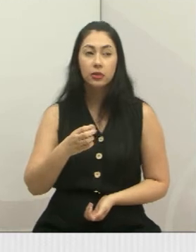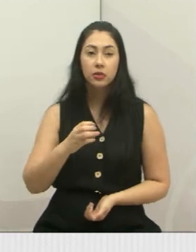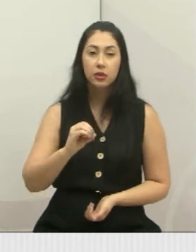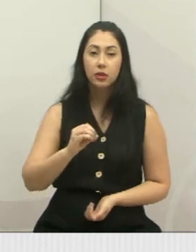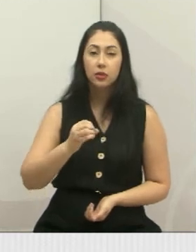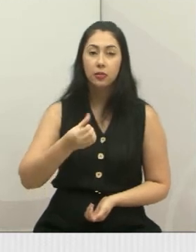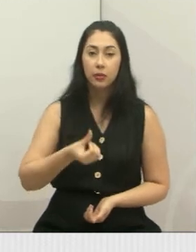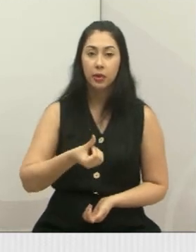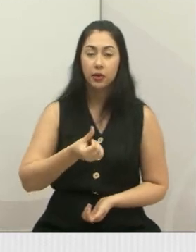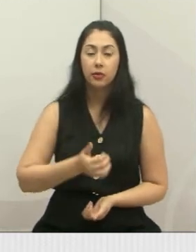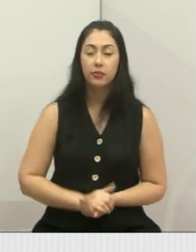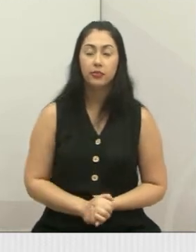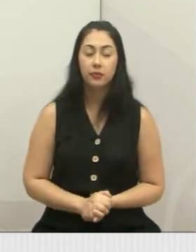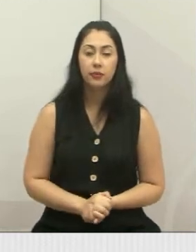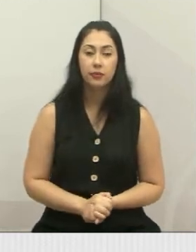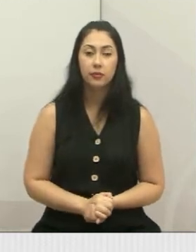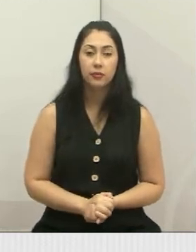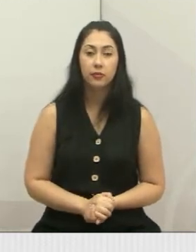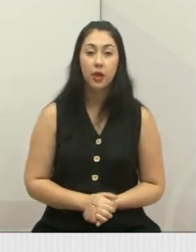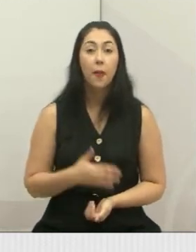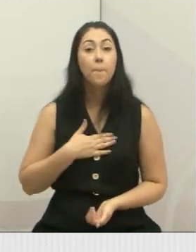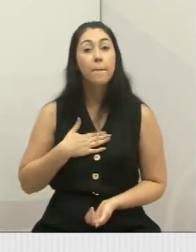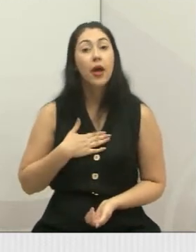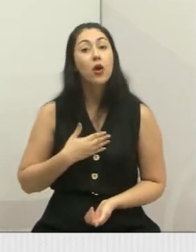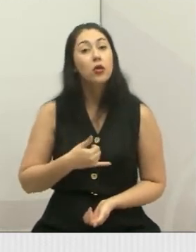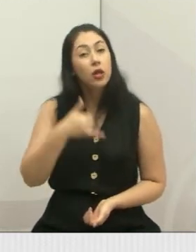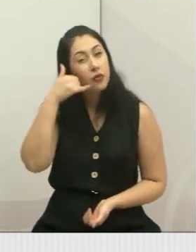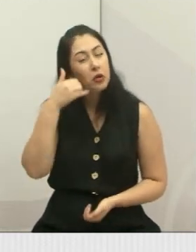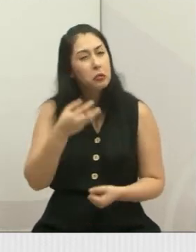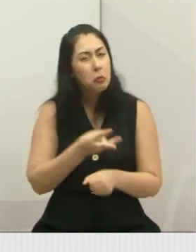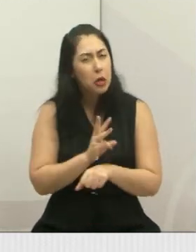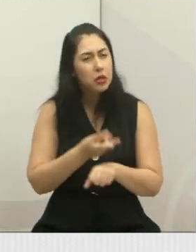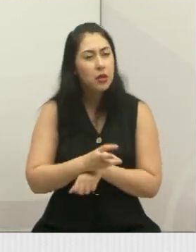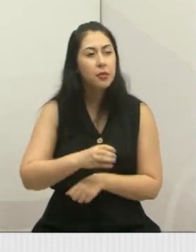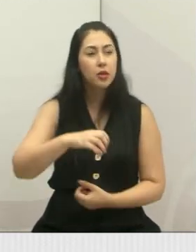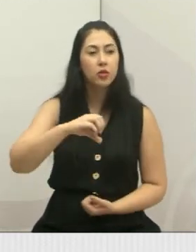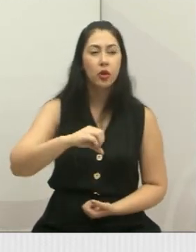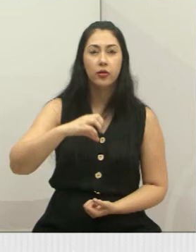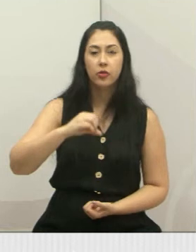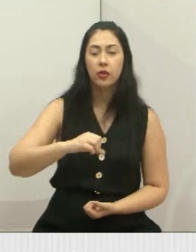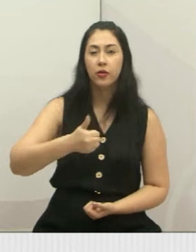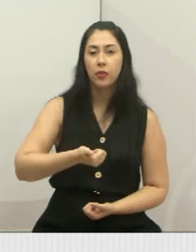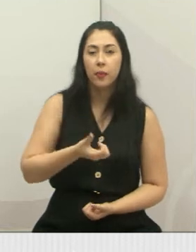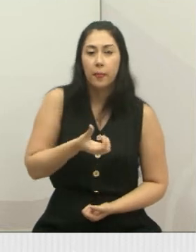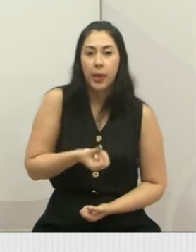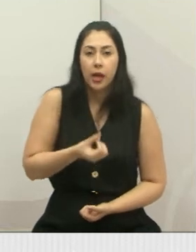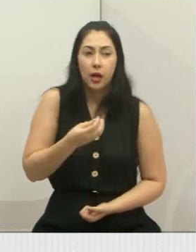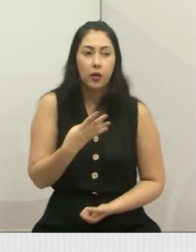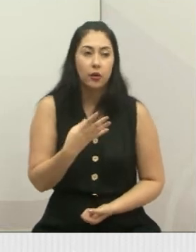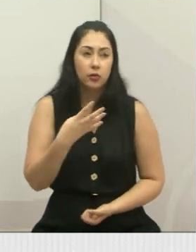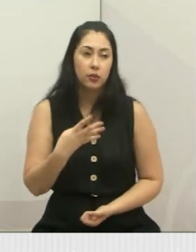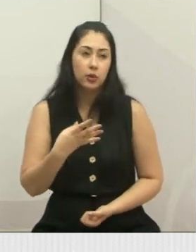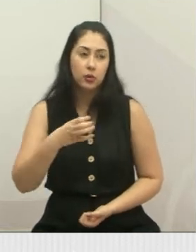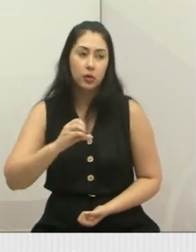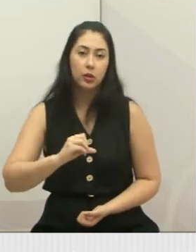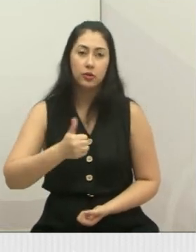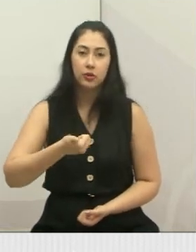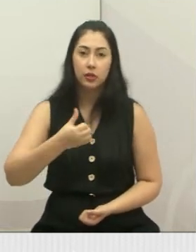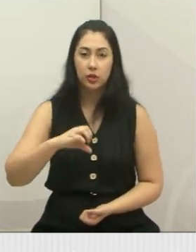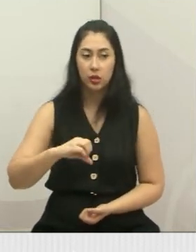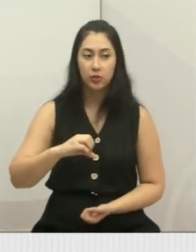-06. O meu telefone de celular é 991-644-919.